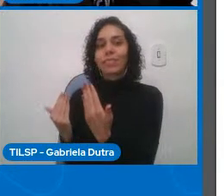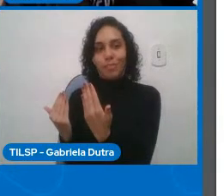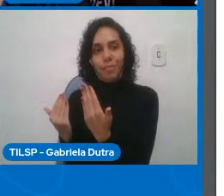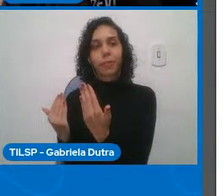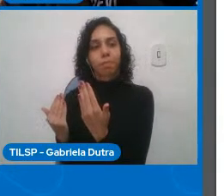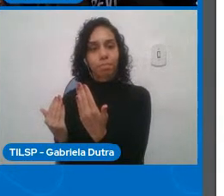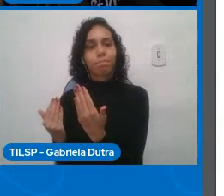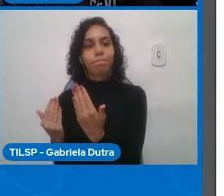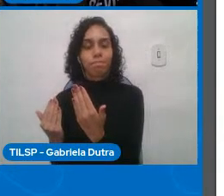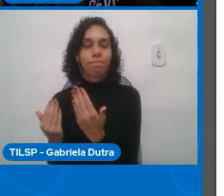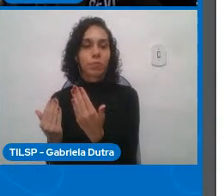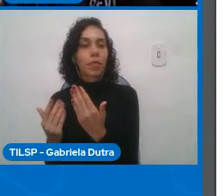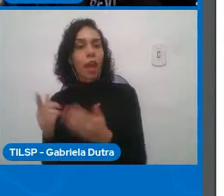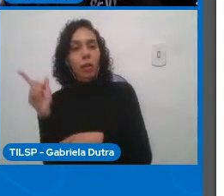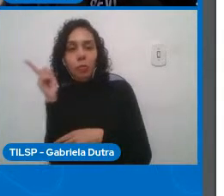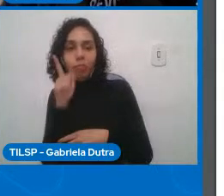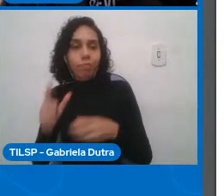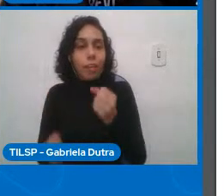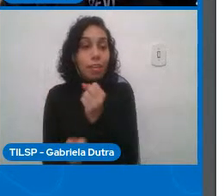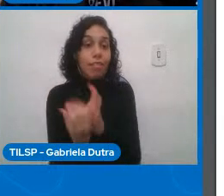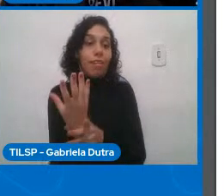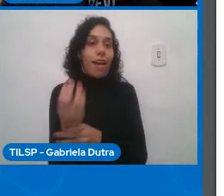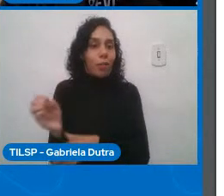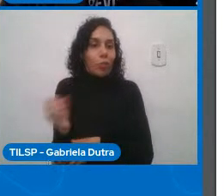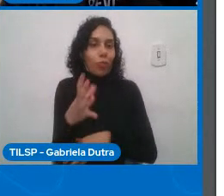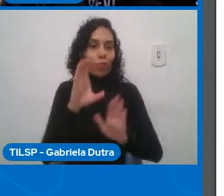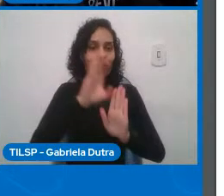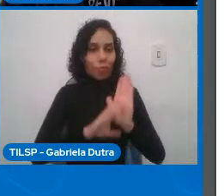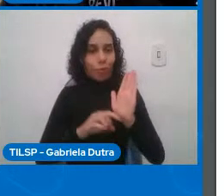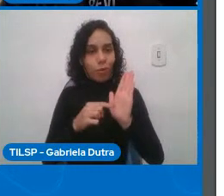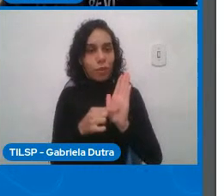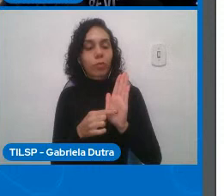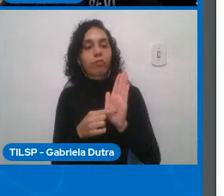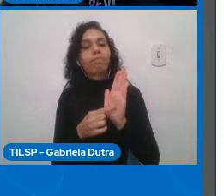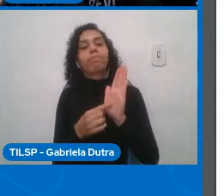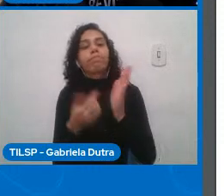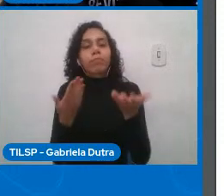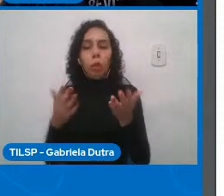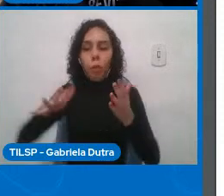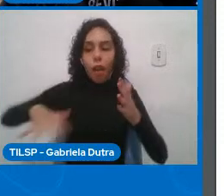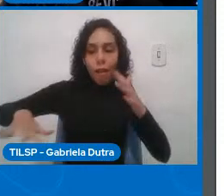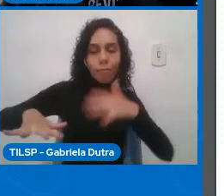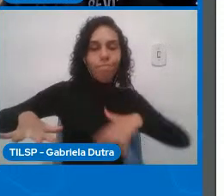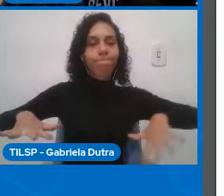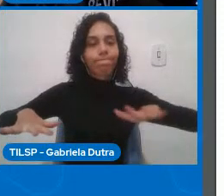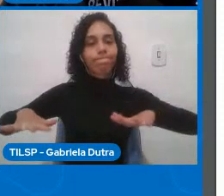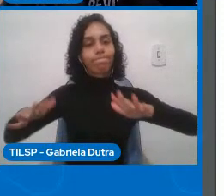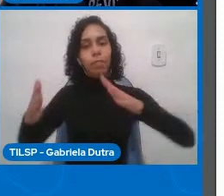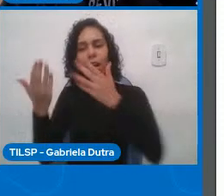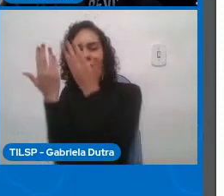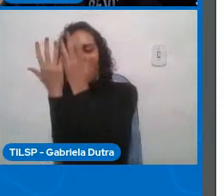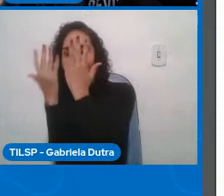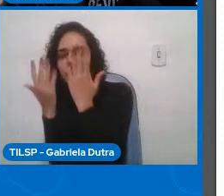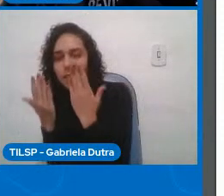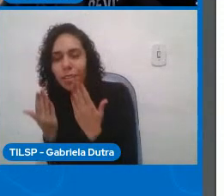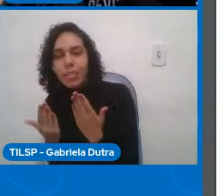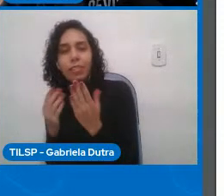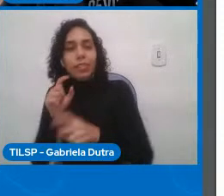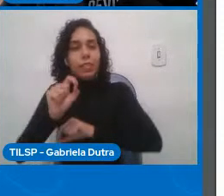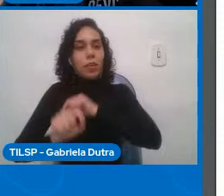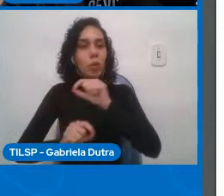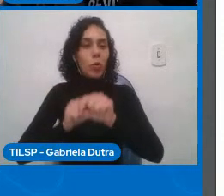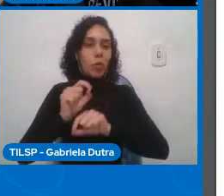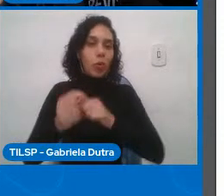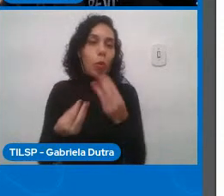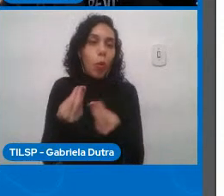essas áreas dentro da da escada semiótica que é um artefato que o Stamper